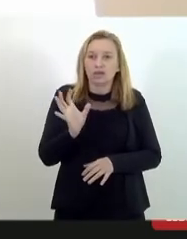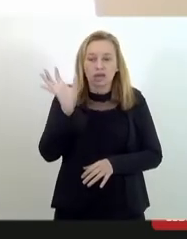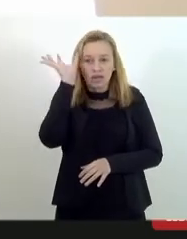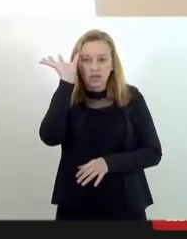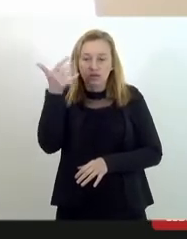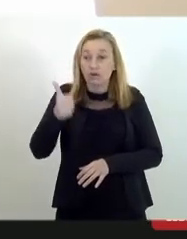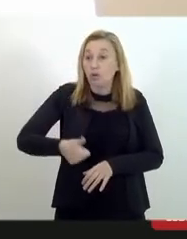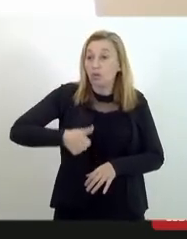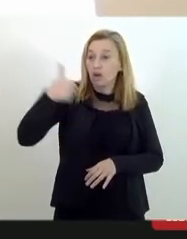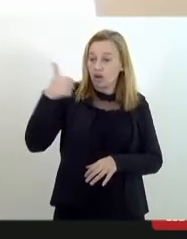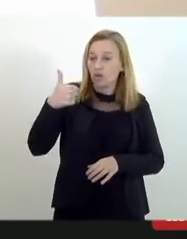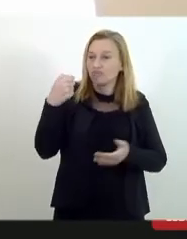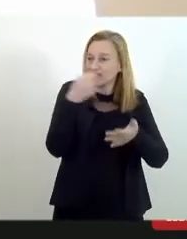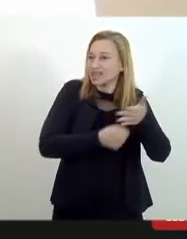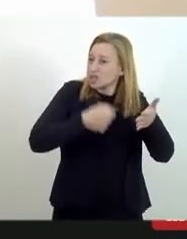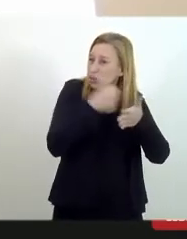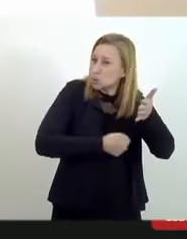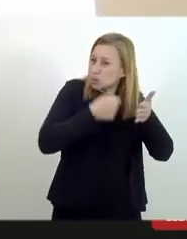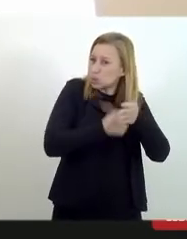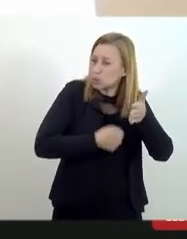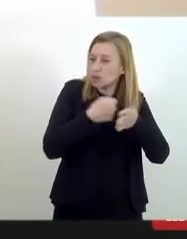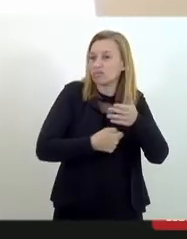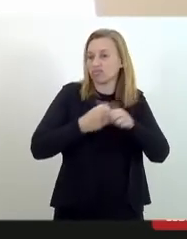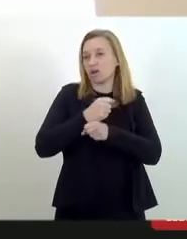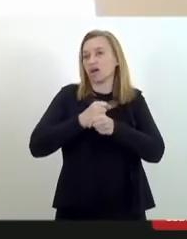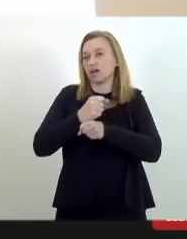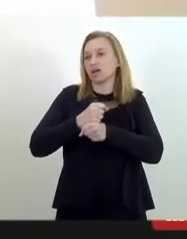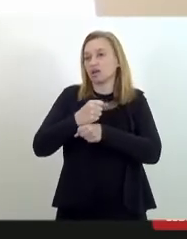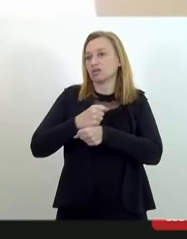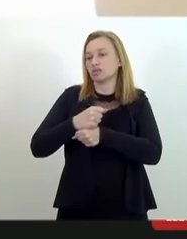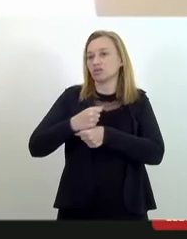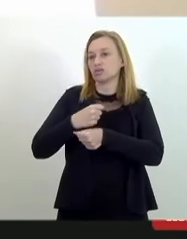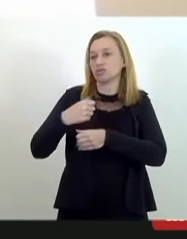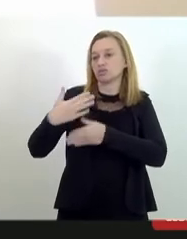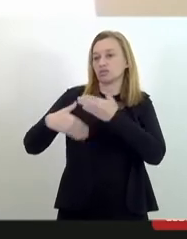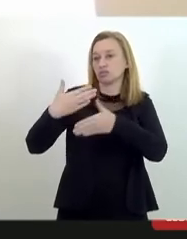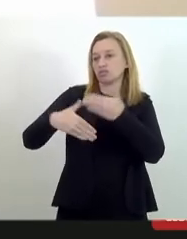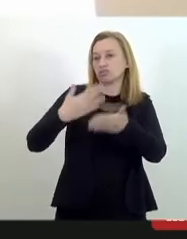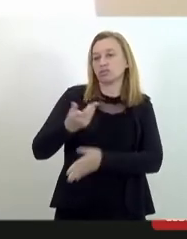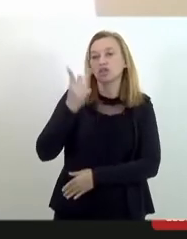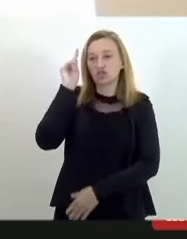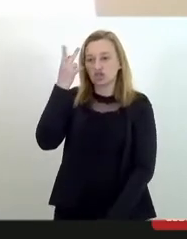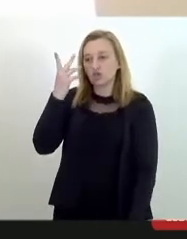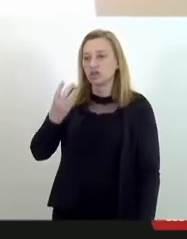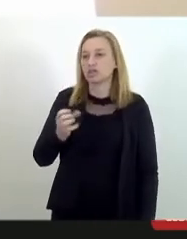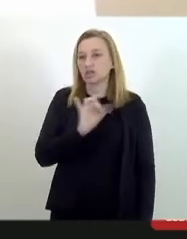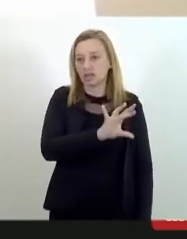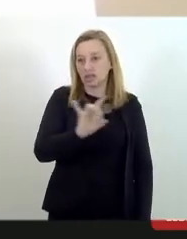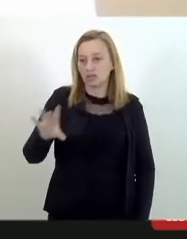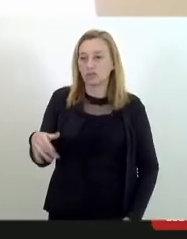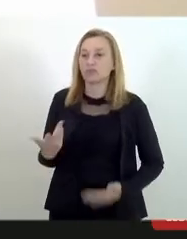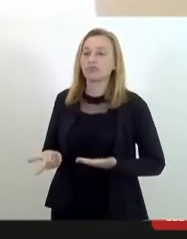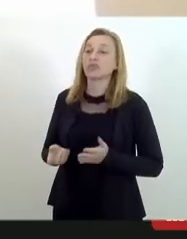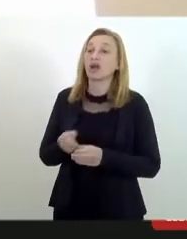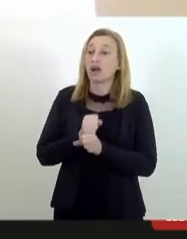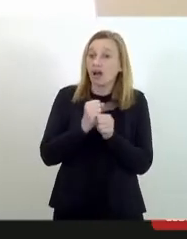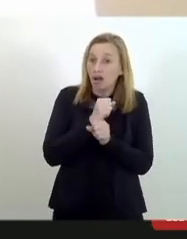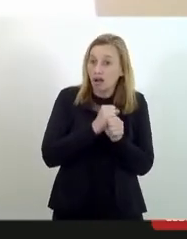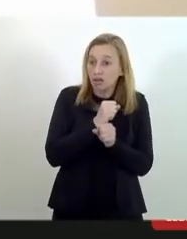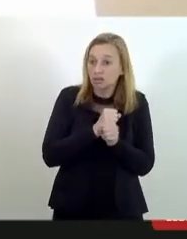luta que já vai muito tempo na história de cada um e de cada um dos senhores. O deputado Atila Lunes há décadas, um grande